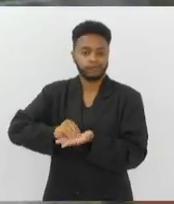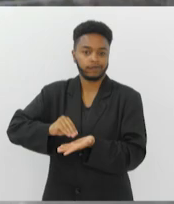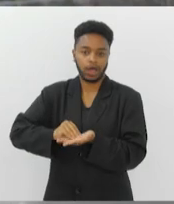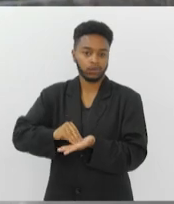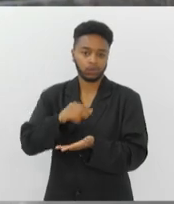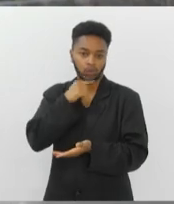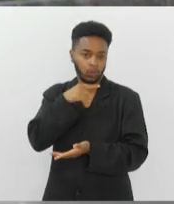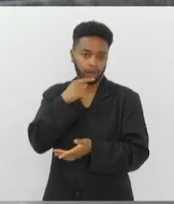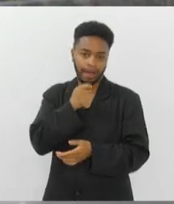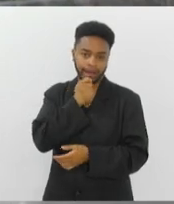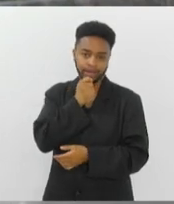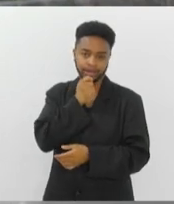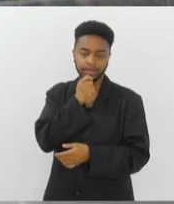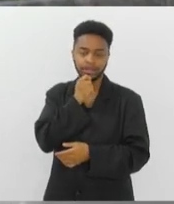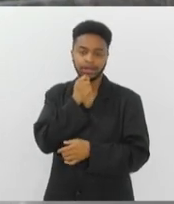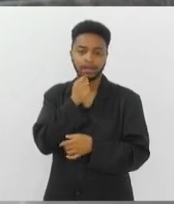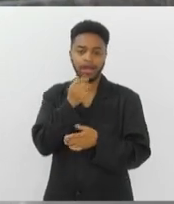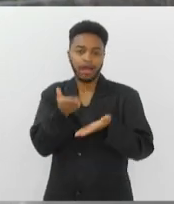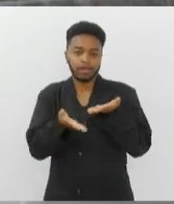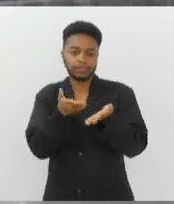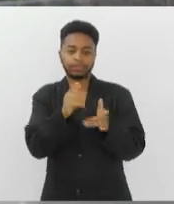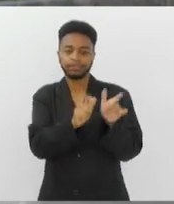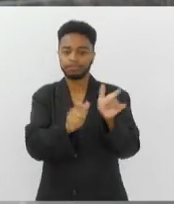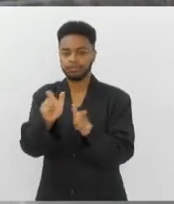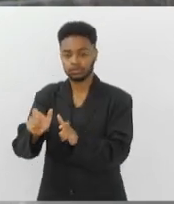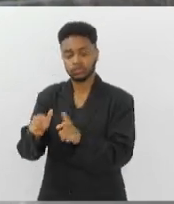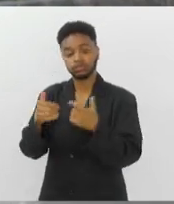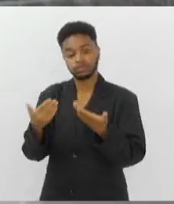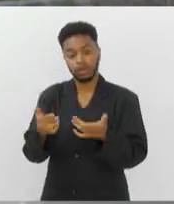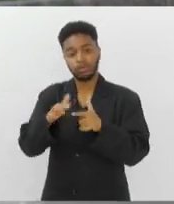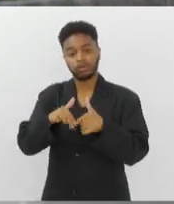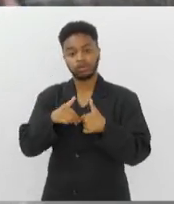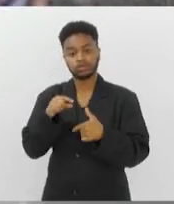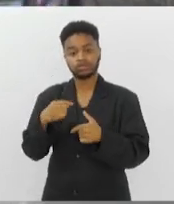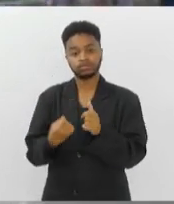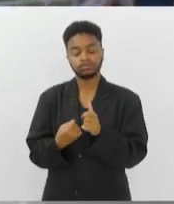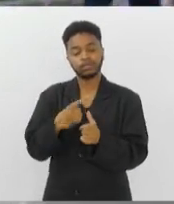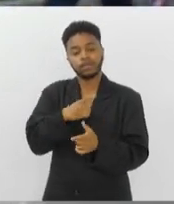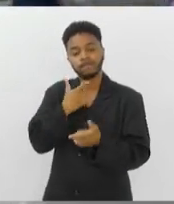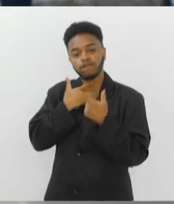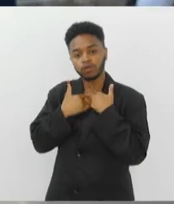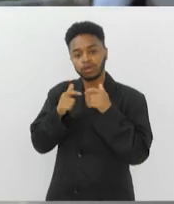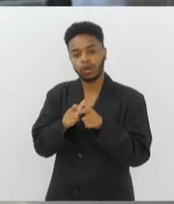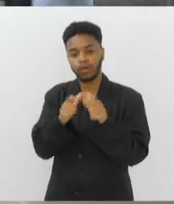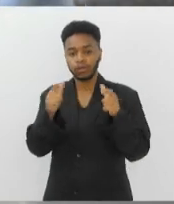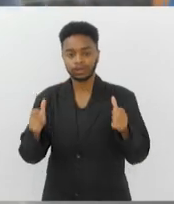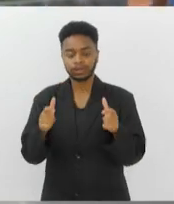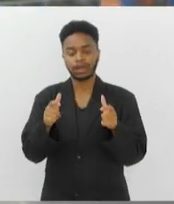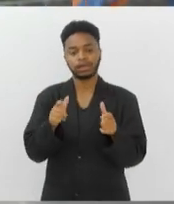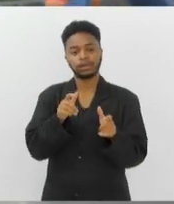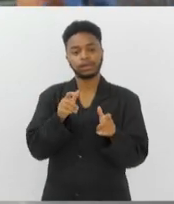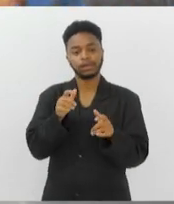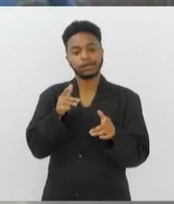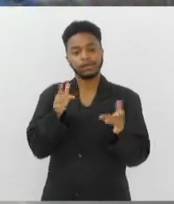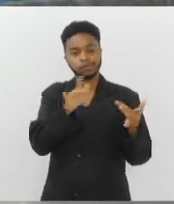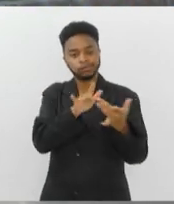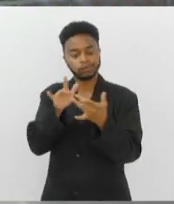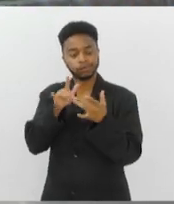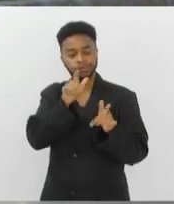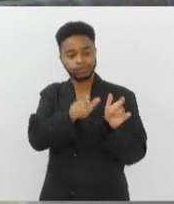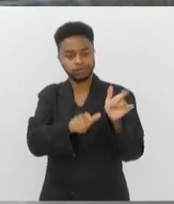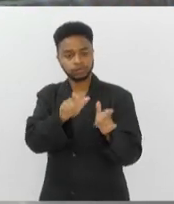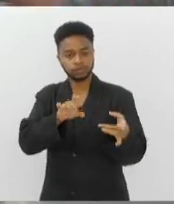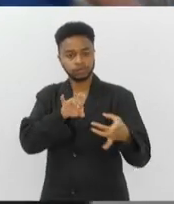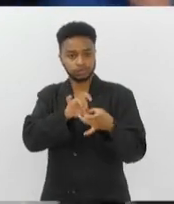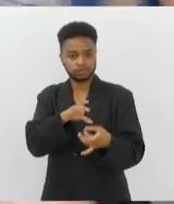capacidade para absorver todos esses pacientes. E daí veio a vontade de aumentar e ampliar o acesso desses pacientes a esses